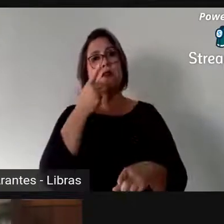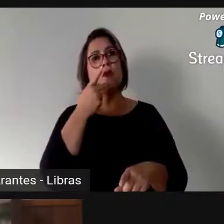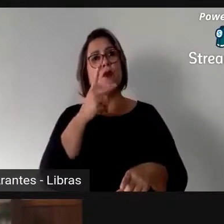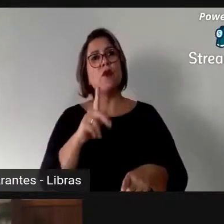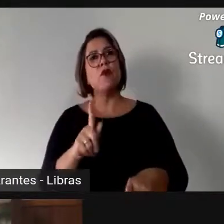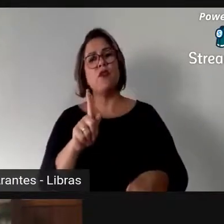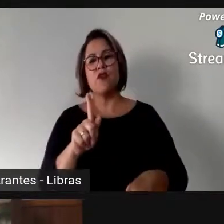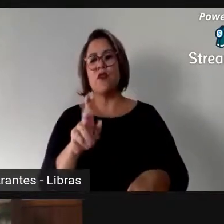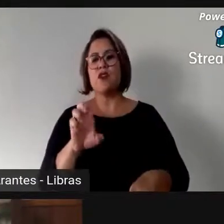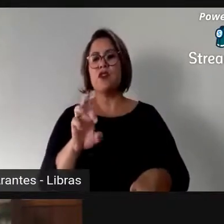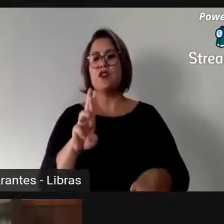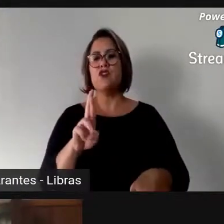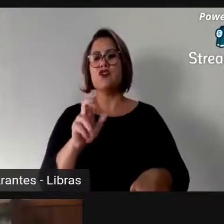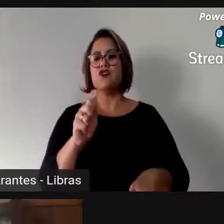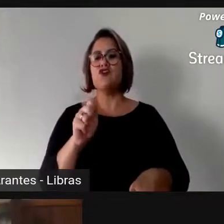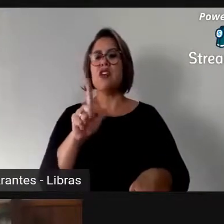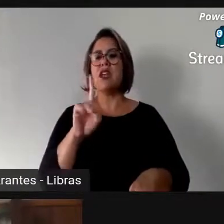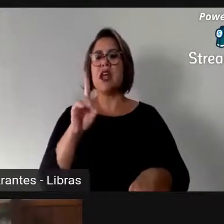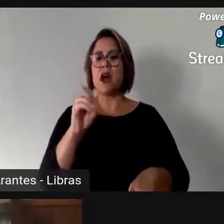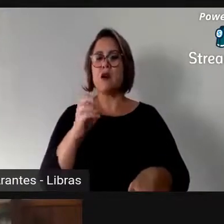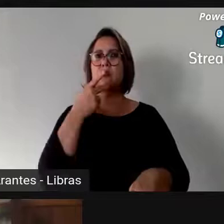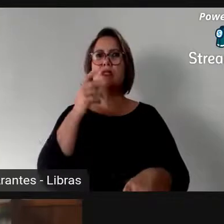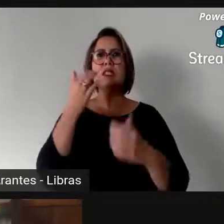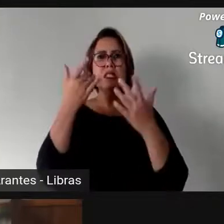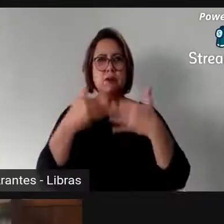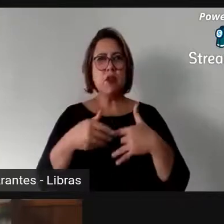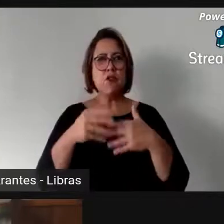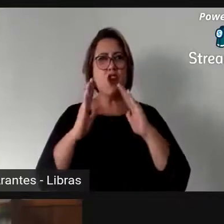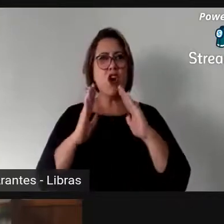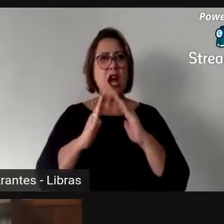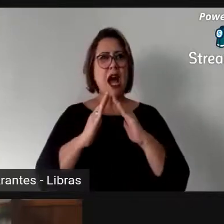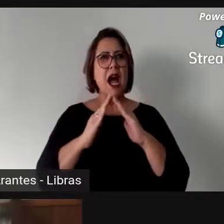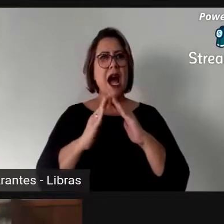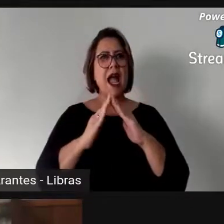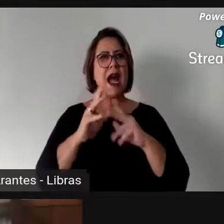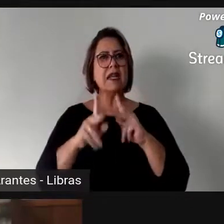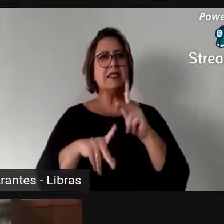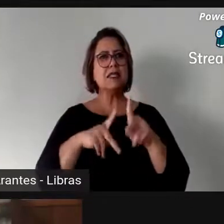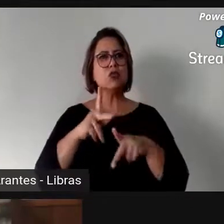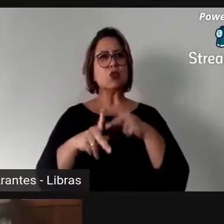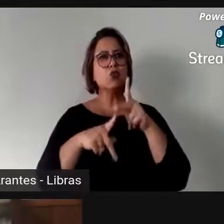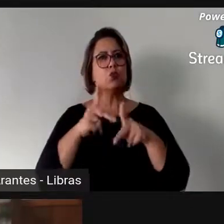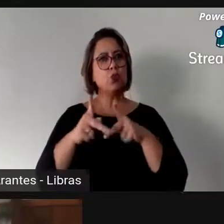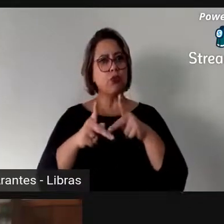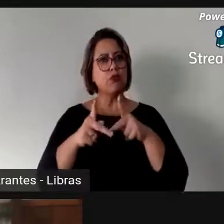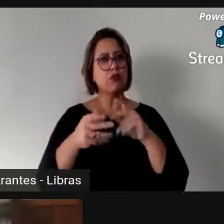casa do povo. Eu fico pensando em que povo? Um povo macho,